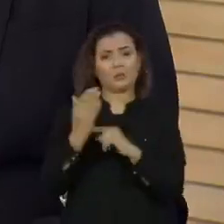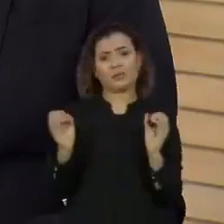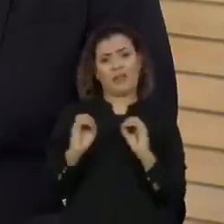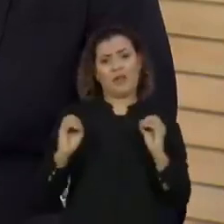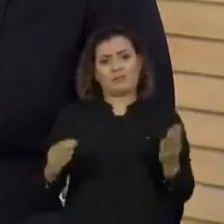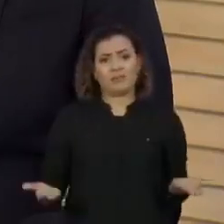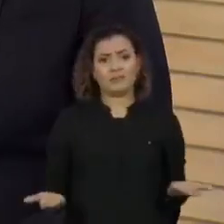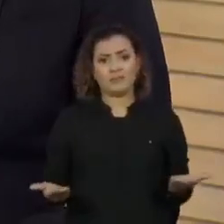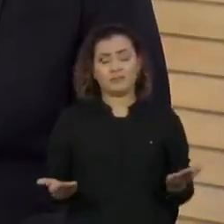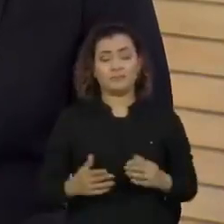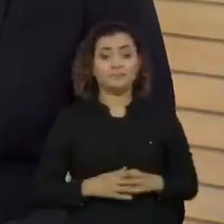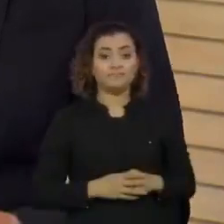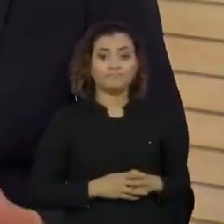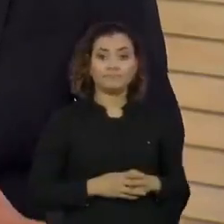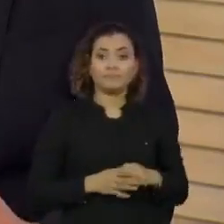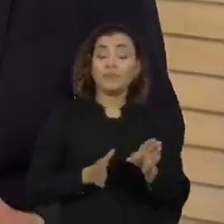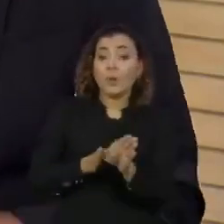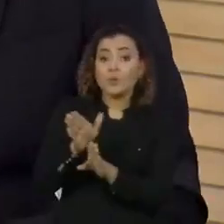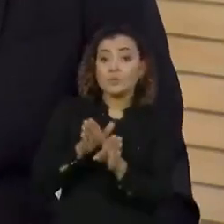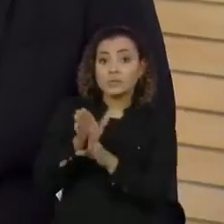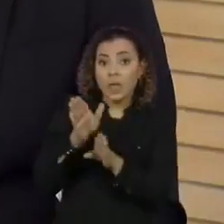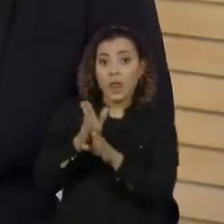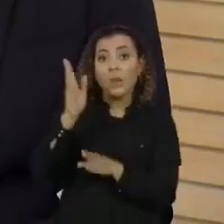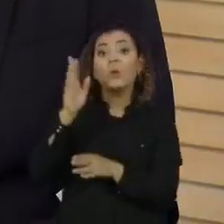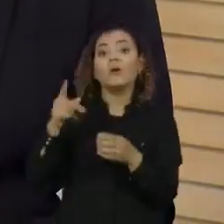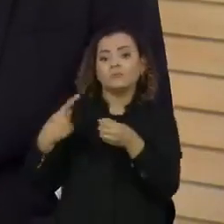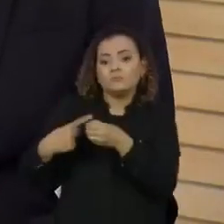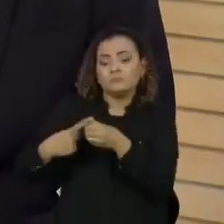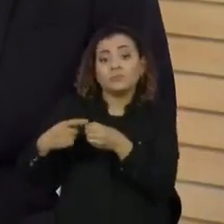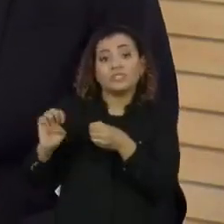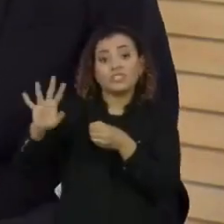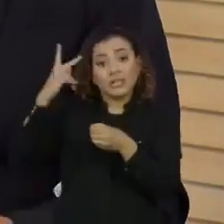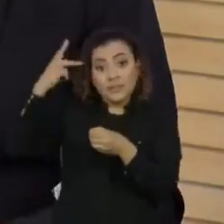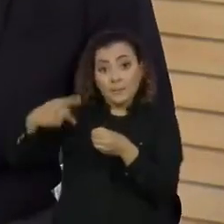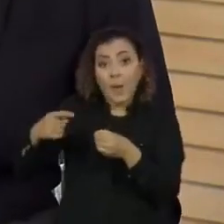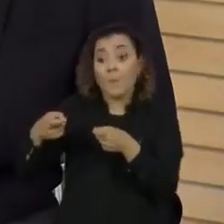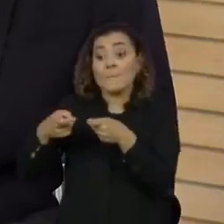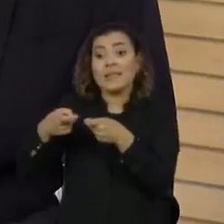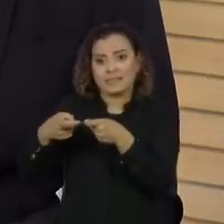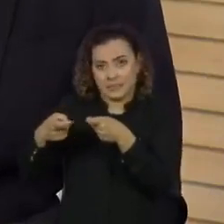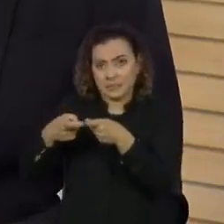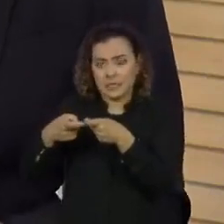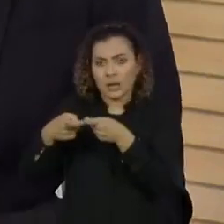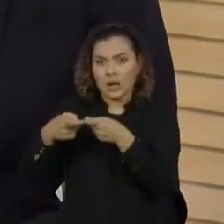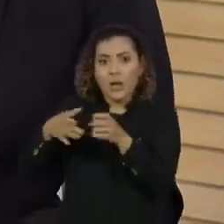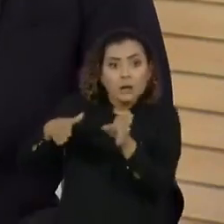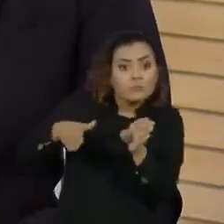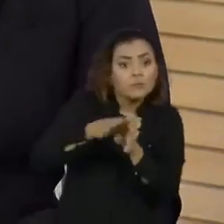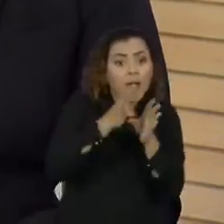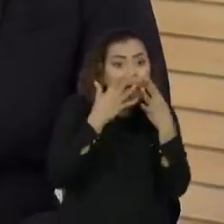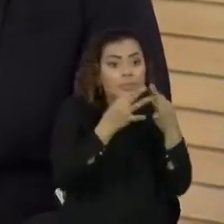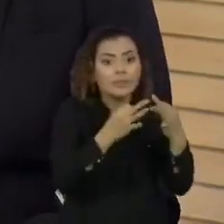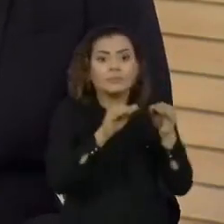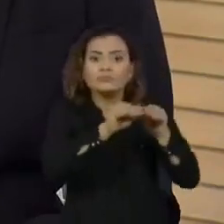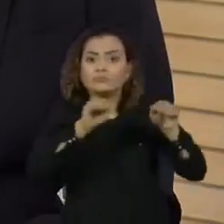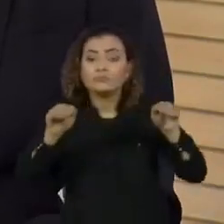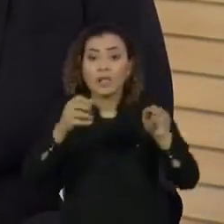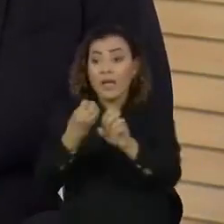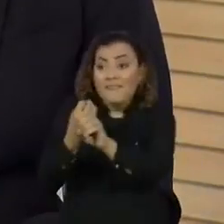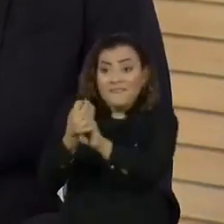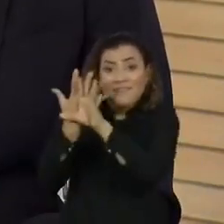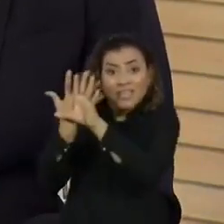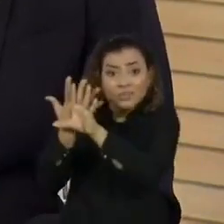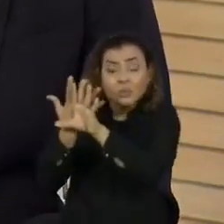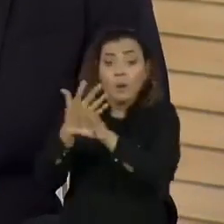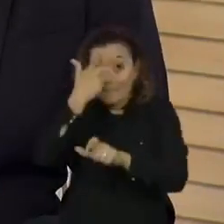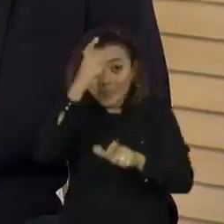O Conselho Regional de Medicina do Estado de São Paulo emitiu o parecer em que desaconselha videochamadas